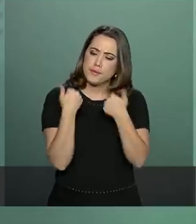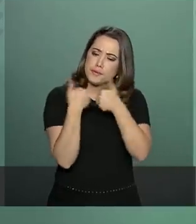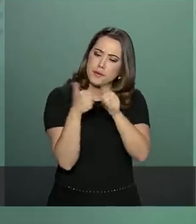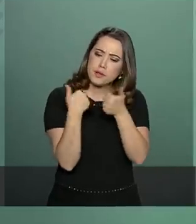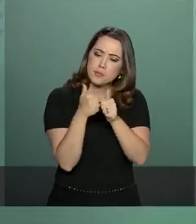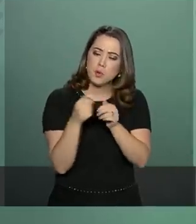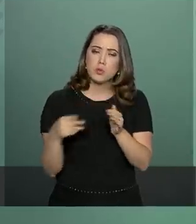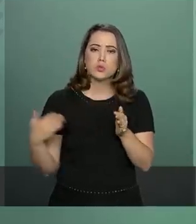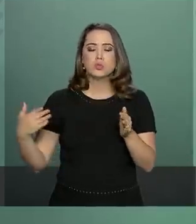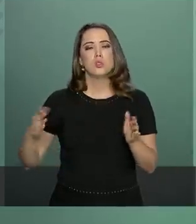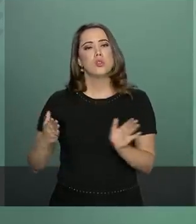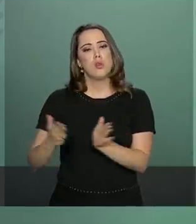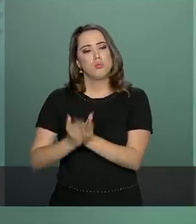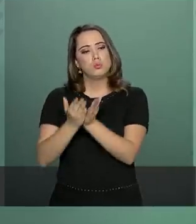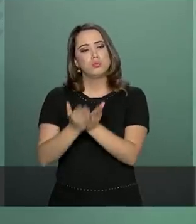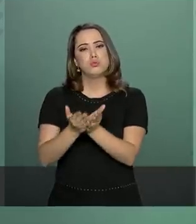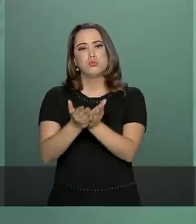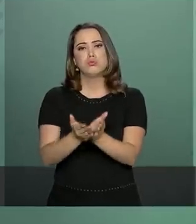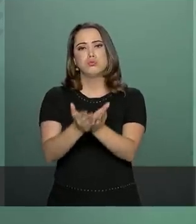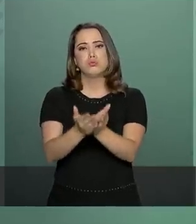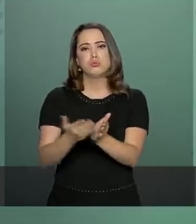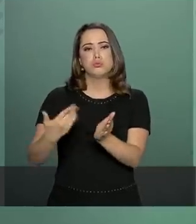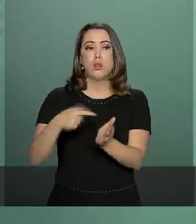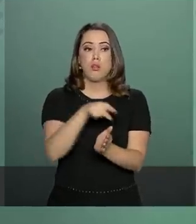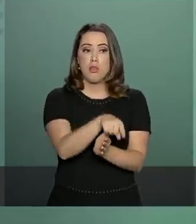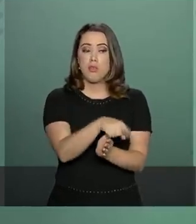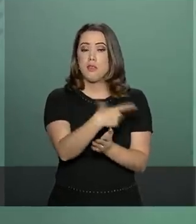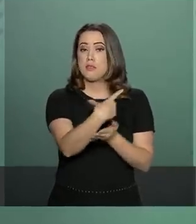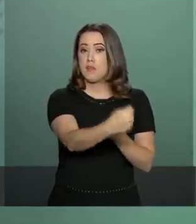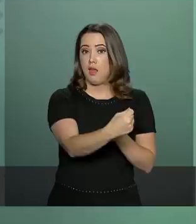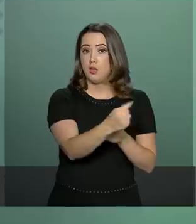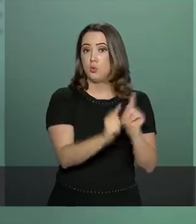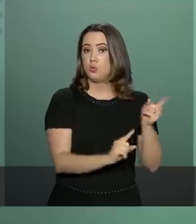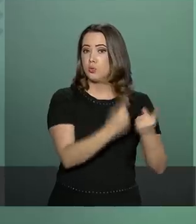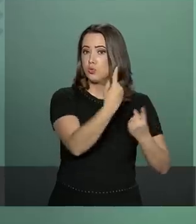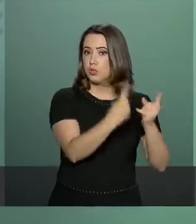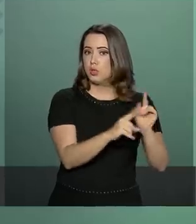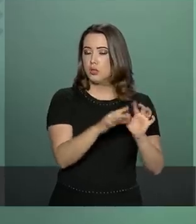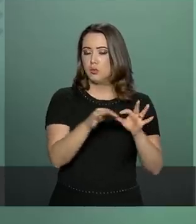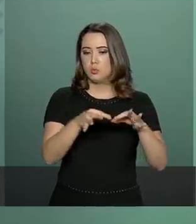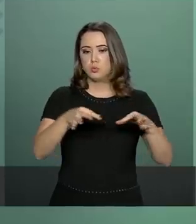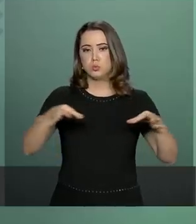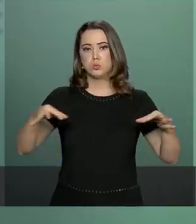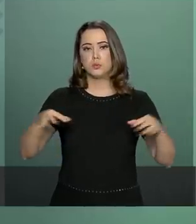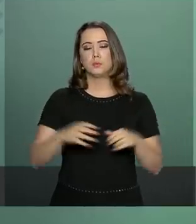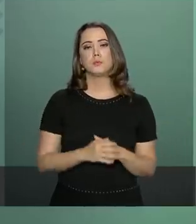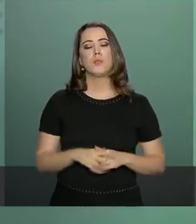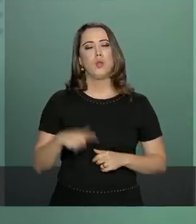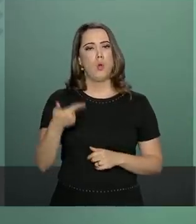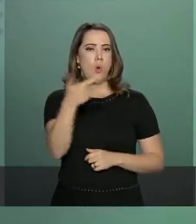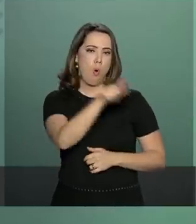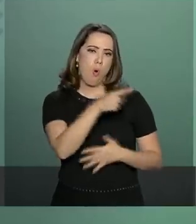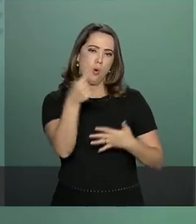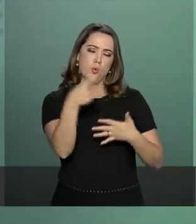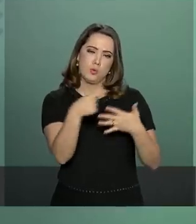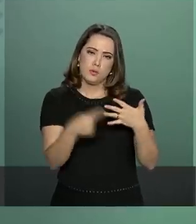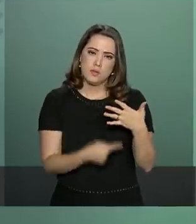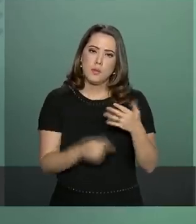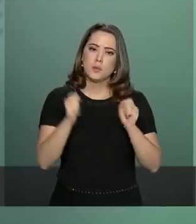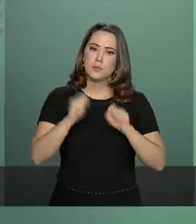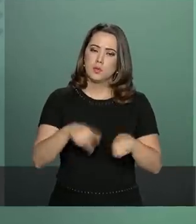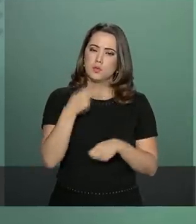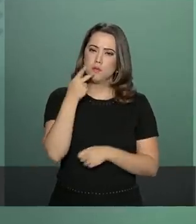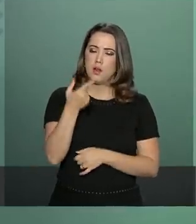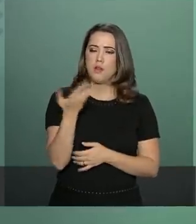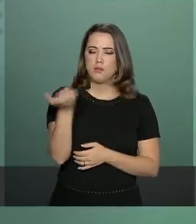Ainda outros assuntos que foram tratados em linhas gerais, que nós poderemos aprofundar à medida que